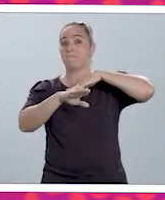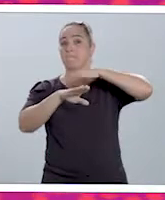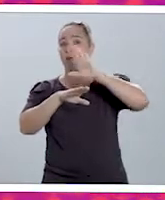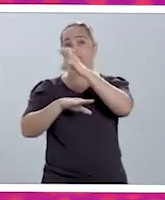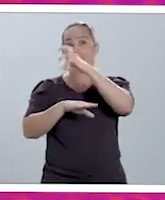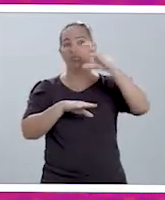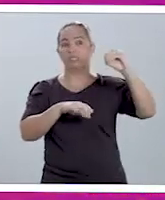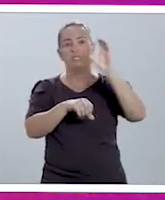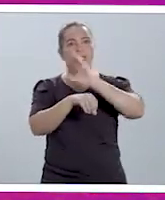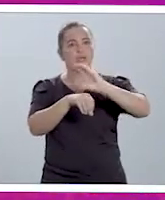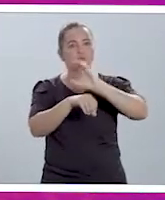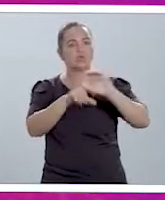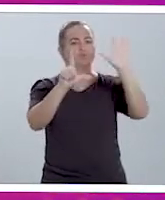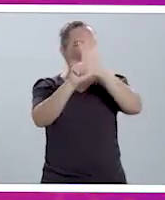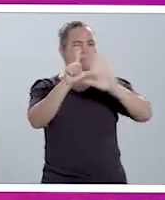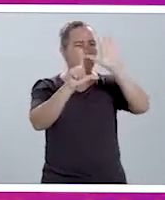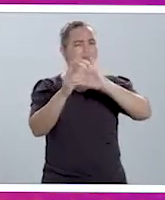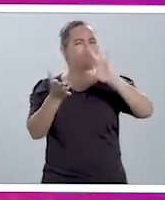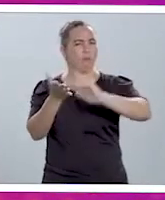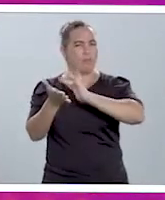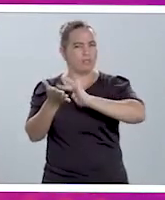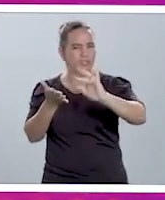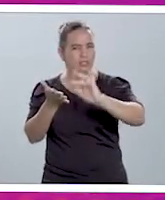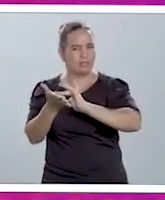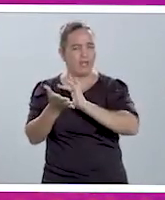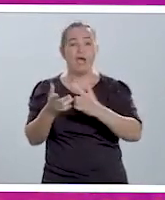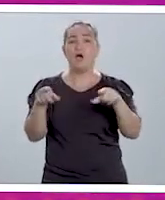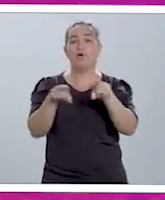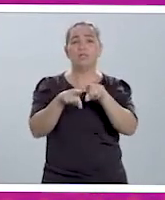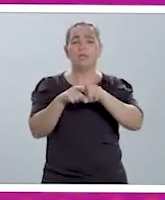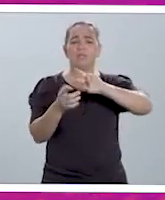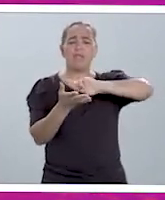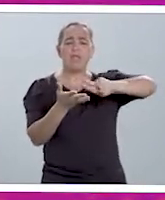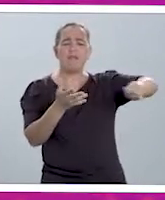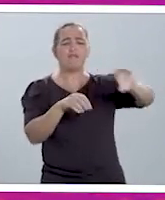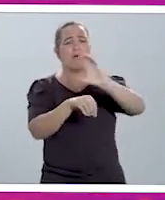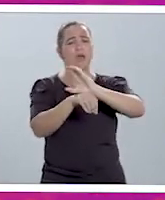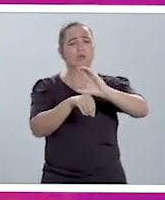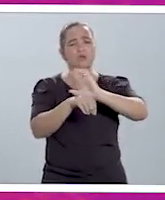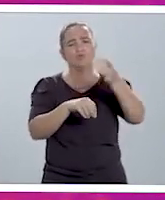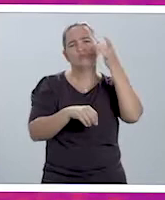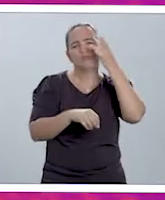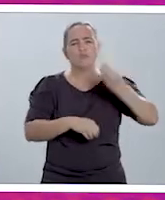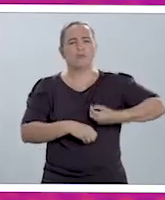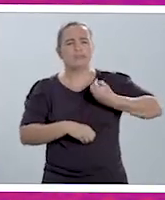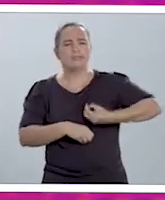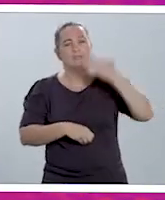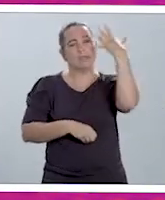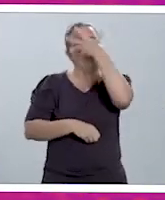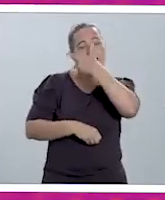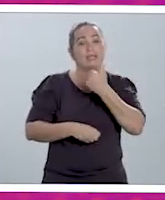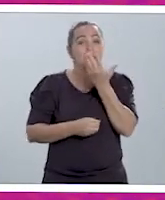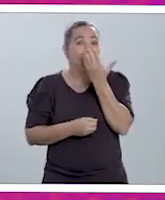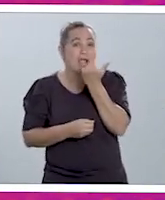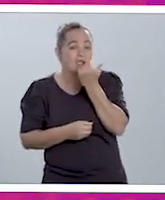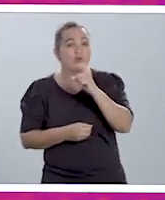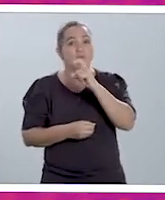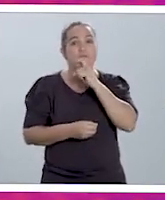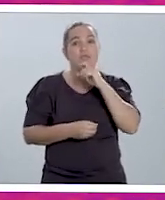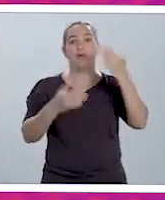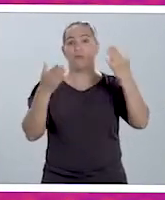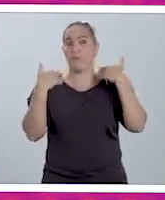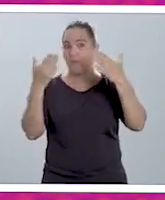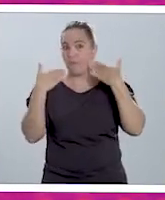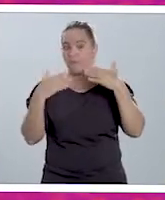e também uma série de cursos presenciais, como na área de beleza, de gastronomia, de refrigeração, que são cursos mais